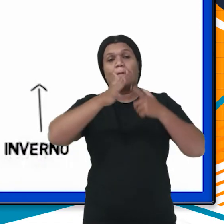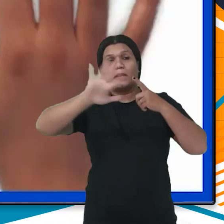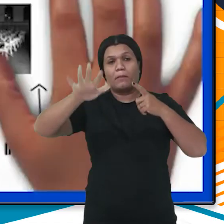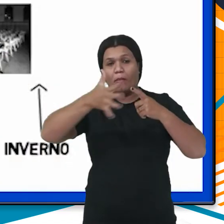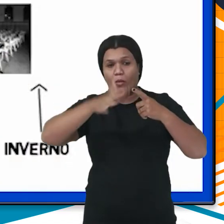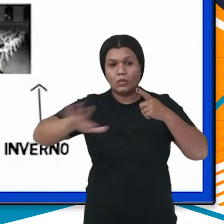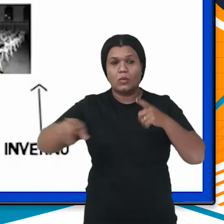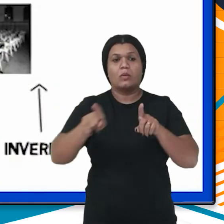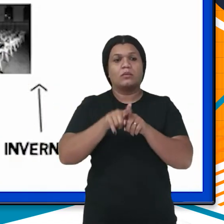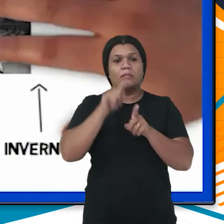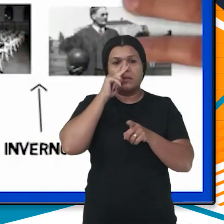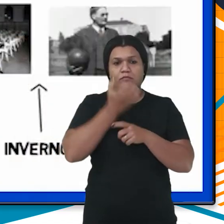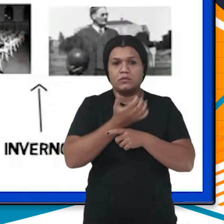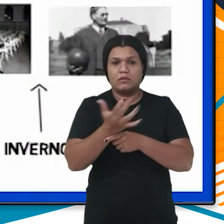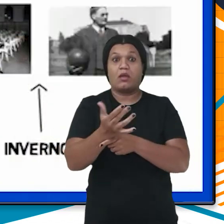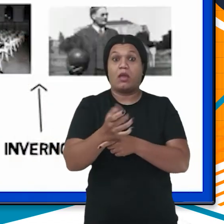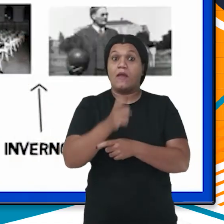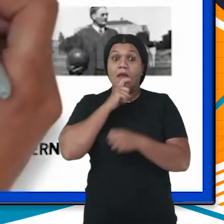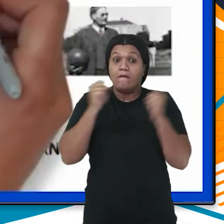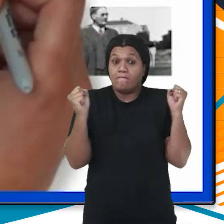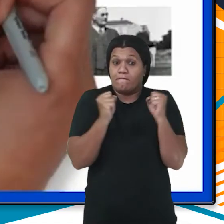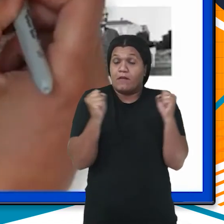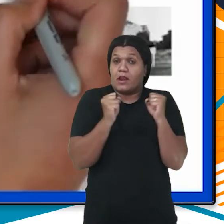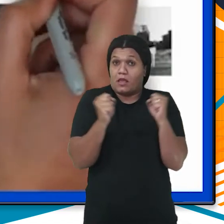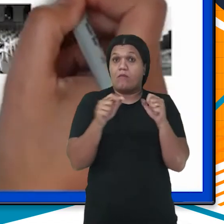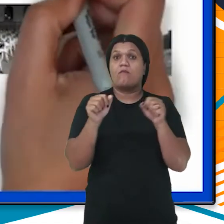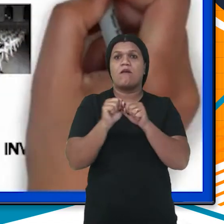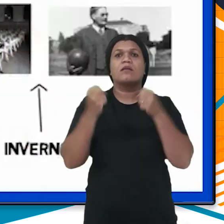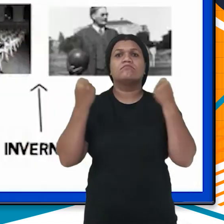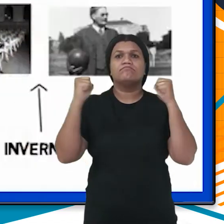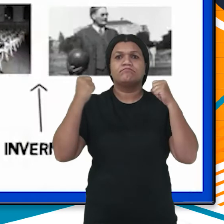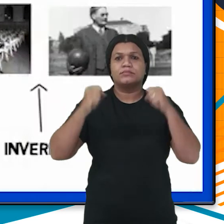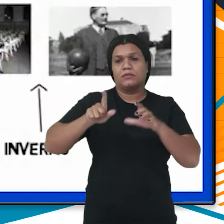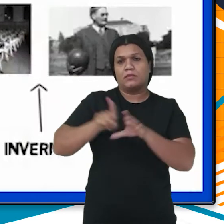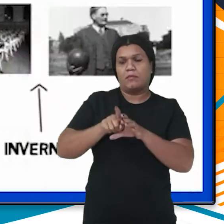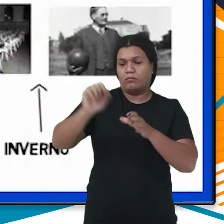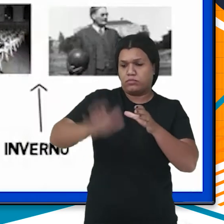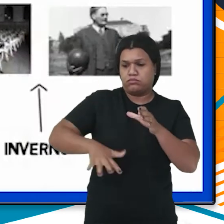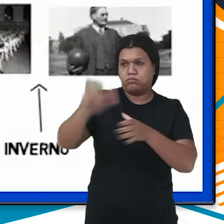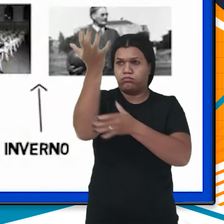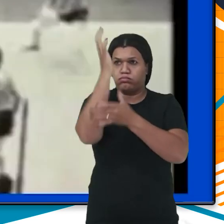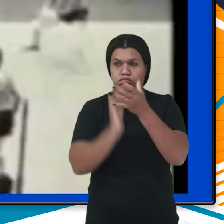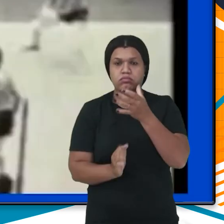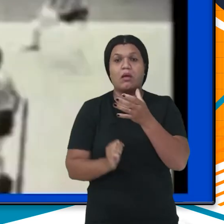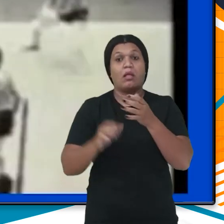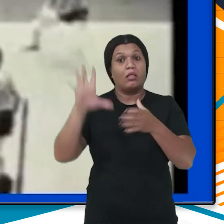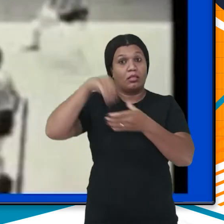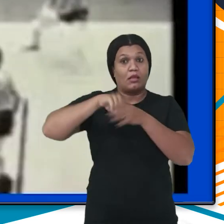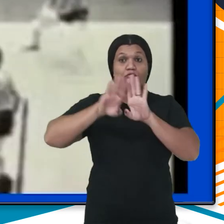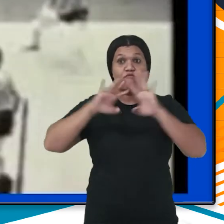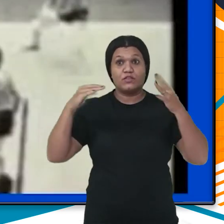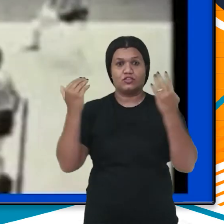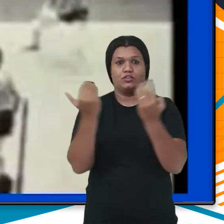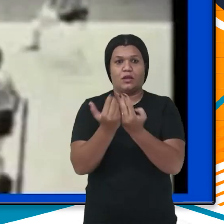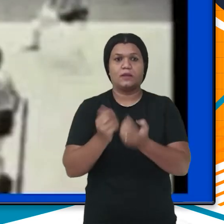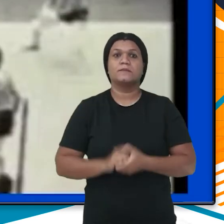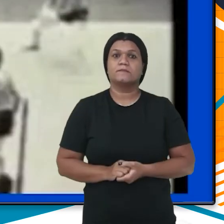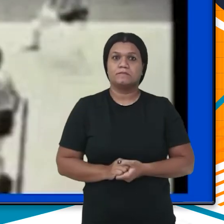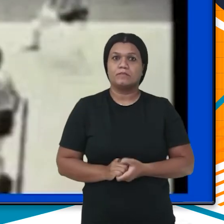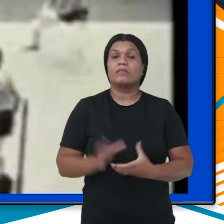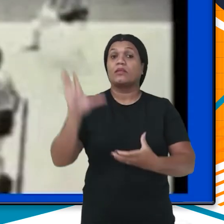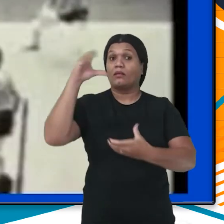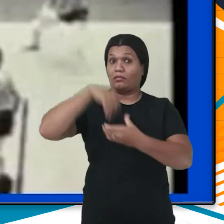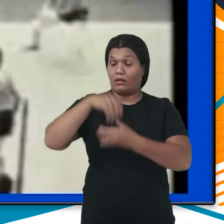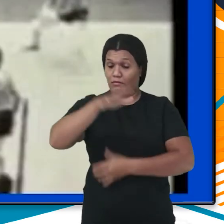era usual praticar ginástica calistênica e basquetebol em ginásios fechados. E dentro deste